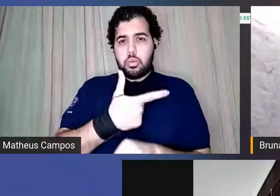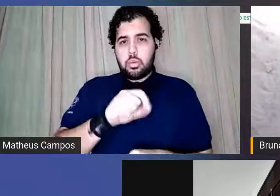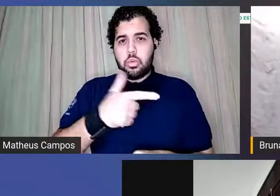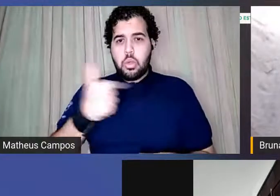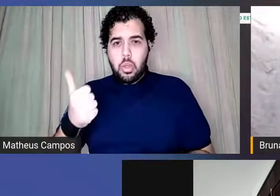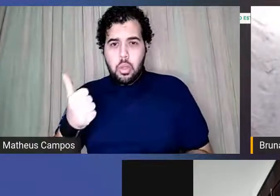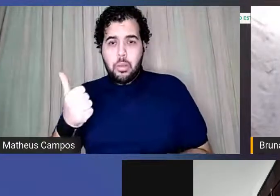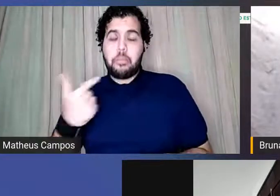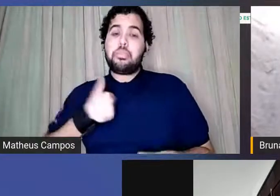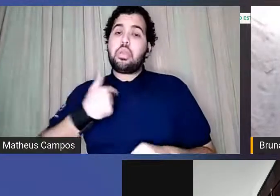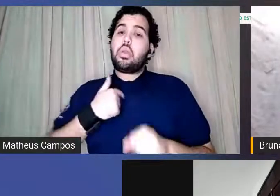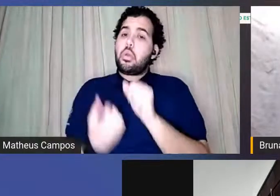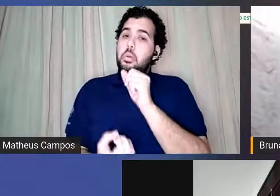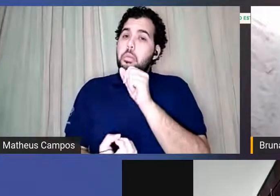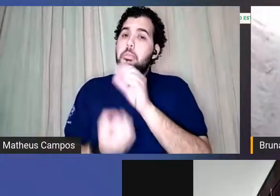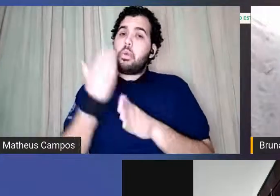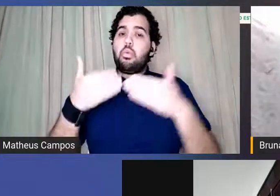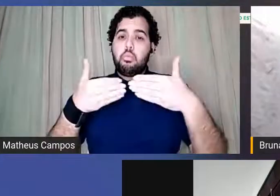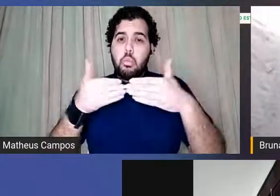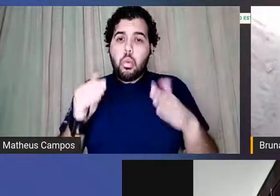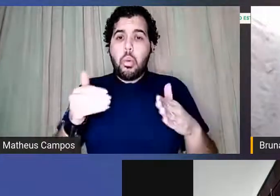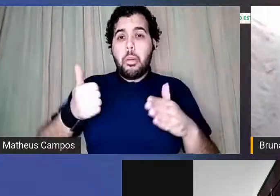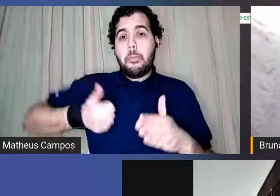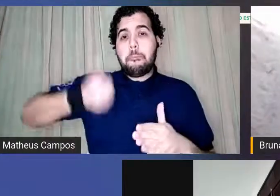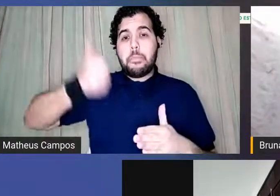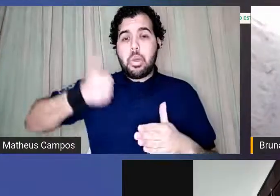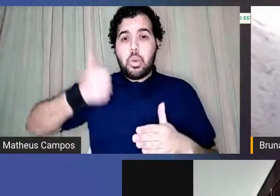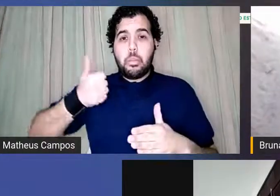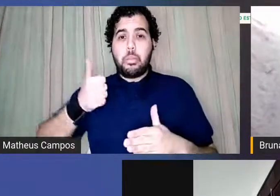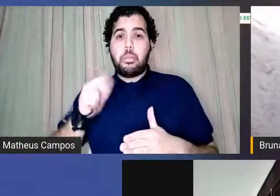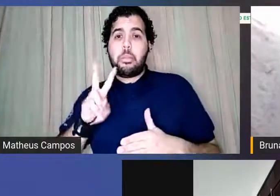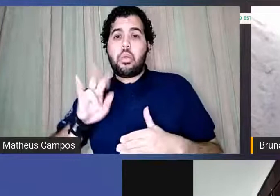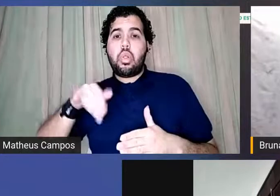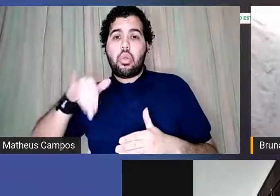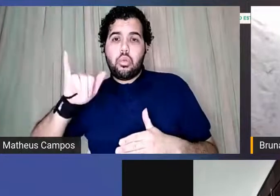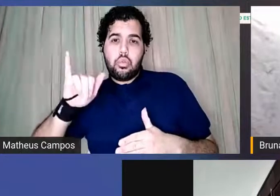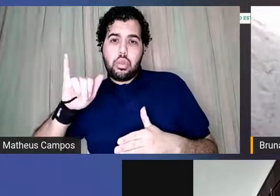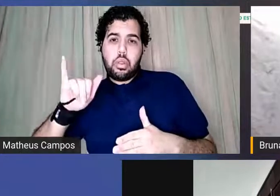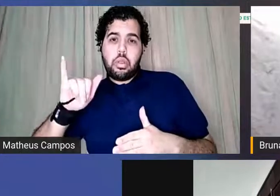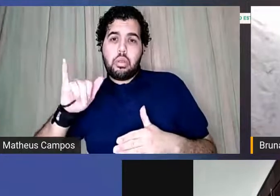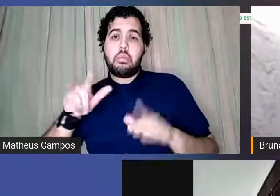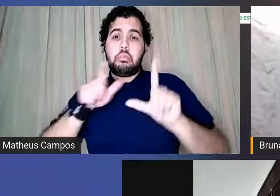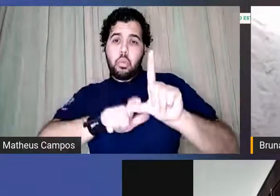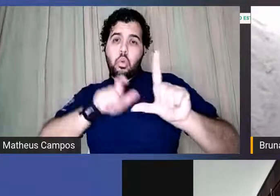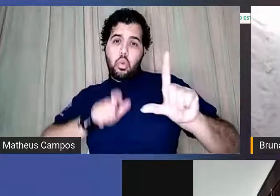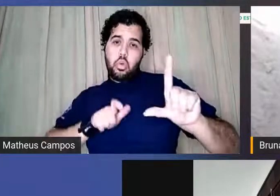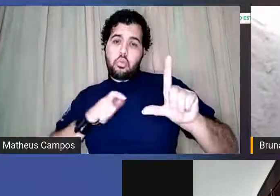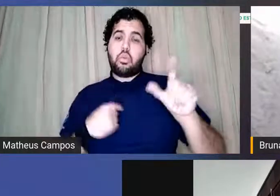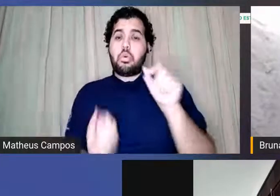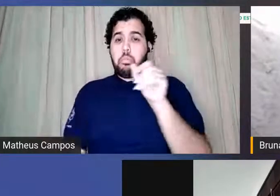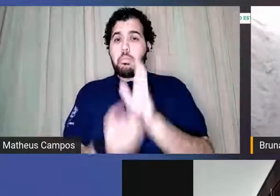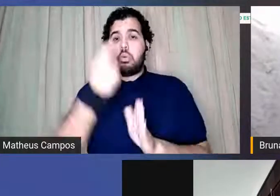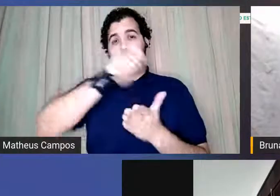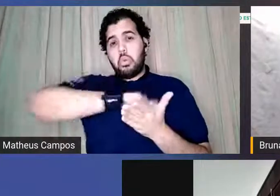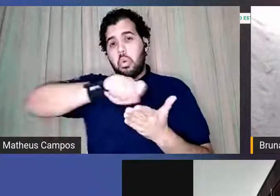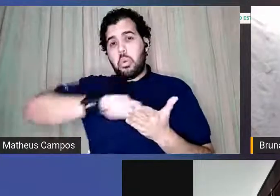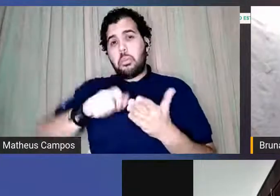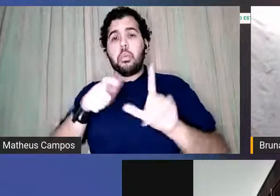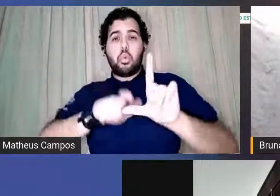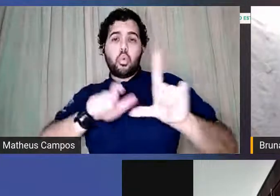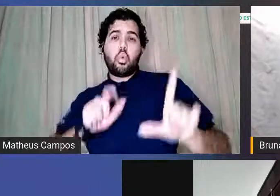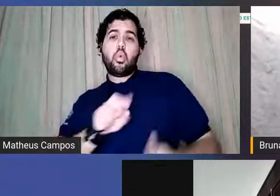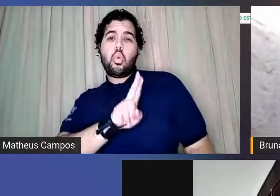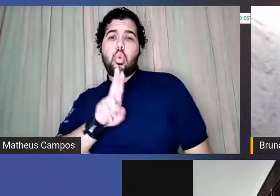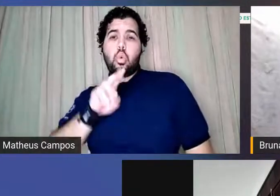lancei o meu primeiro zine independente, uma publicação independente, chamada Um